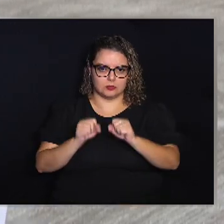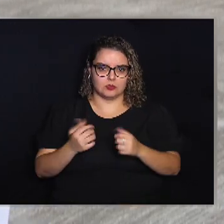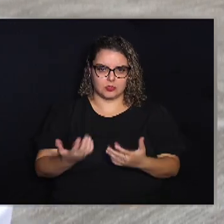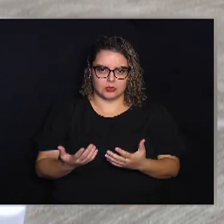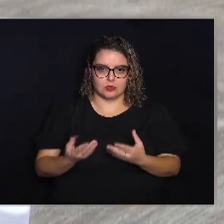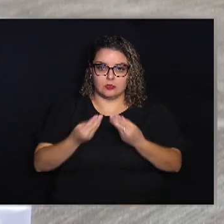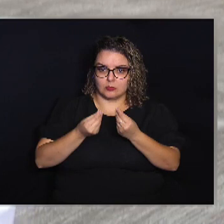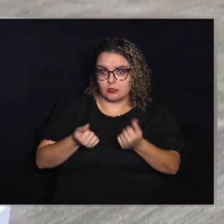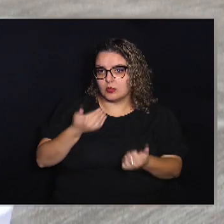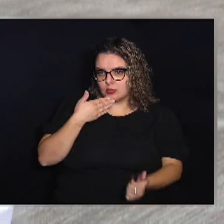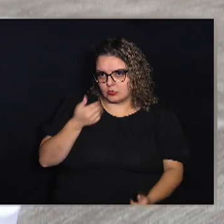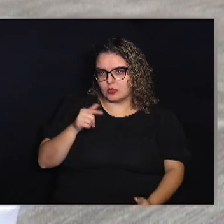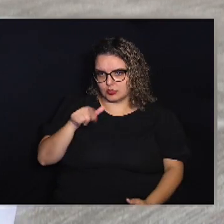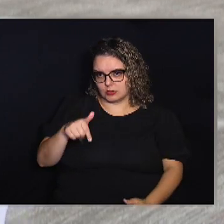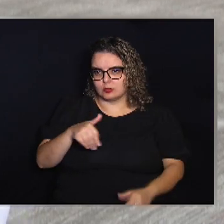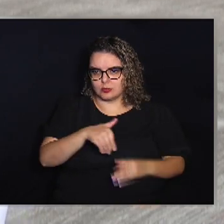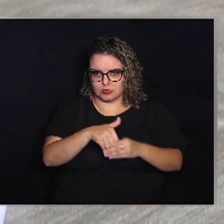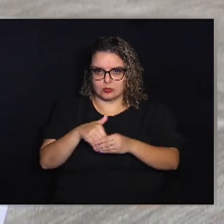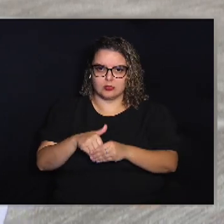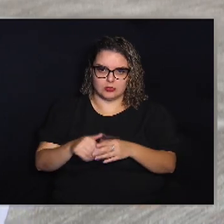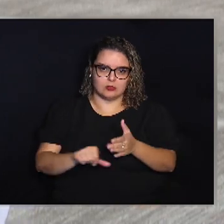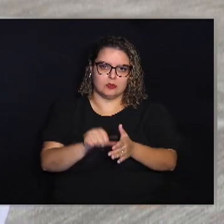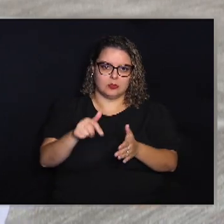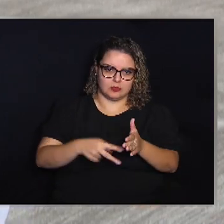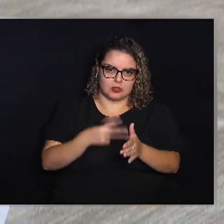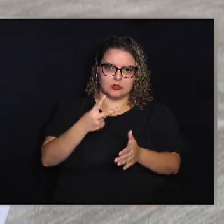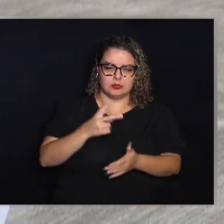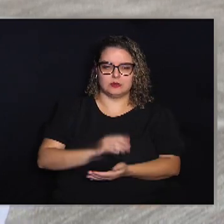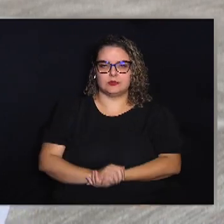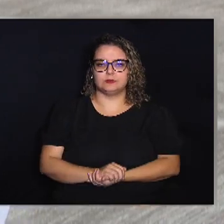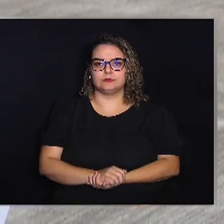aprimorá-lo E depois votarmos em primeira e segunda votação